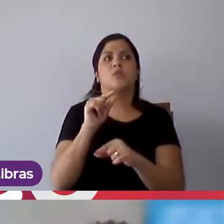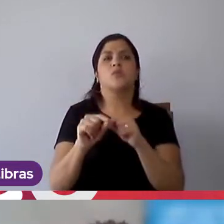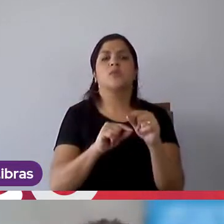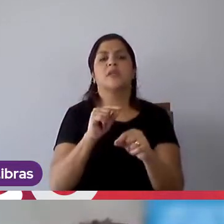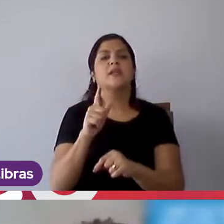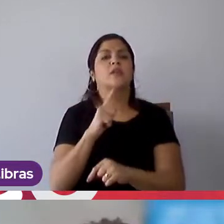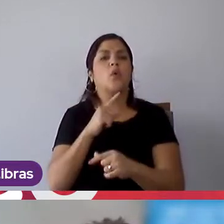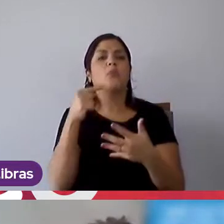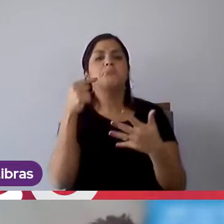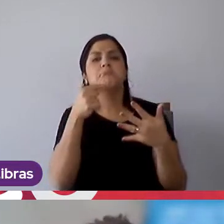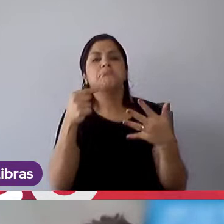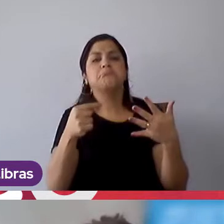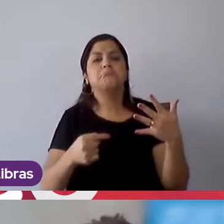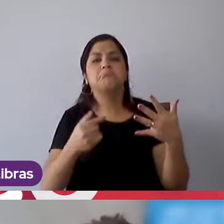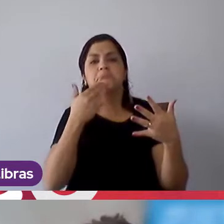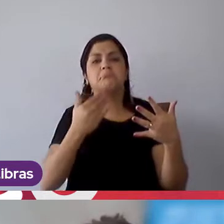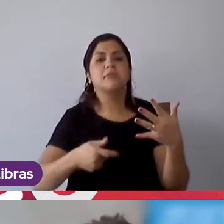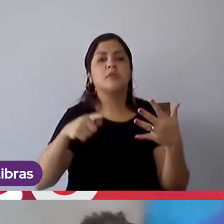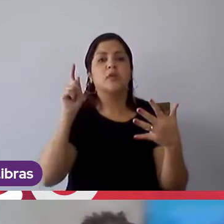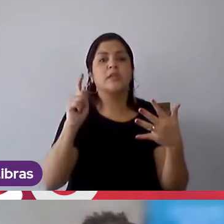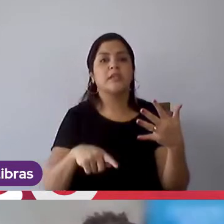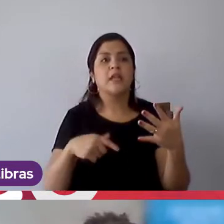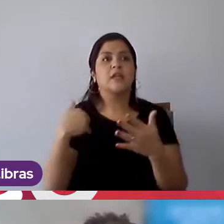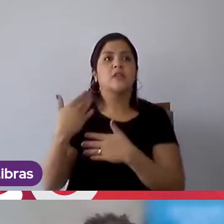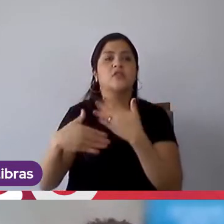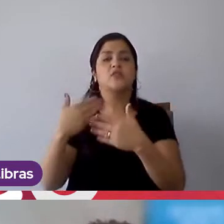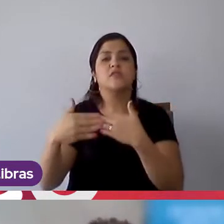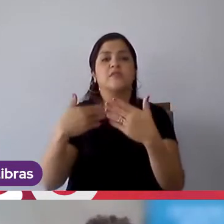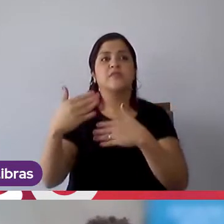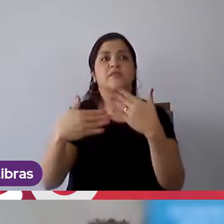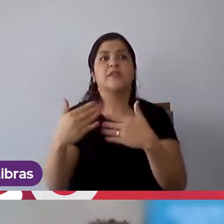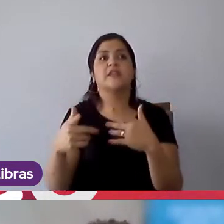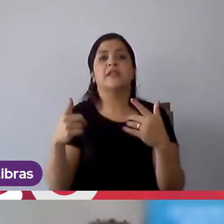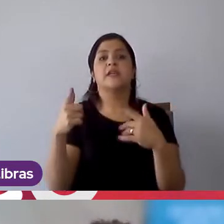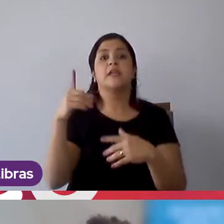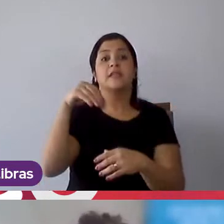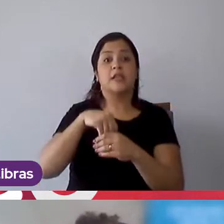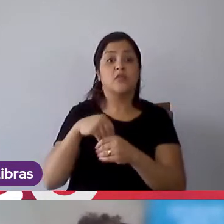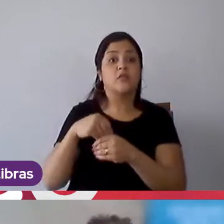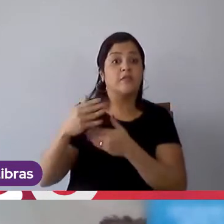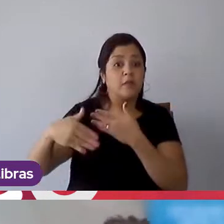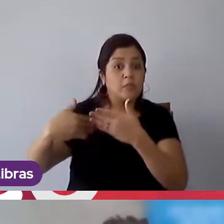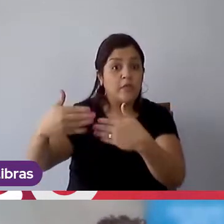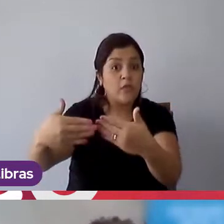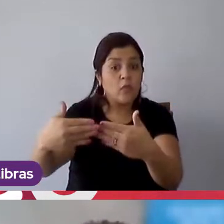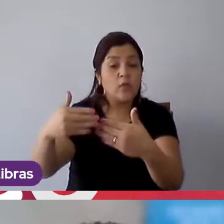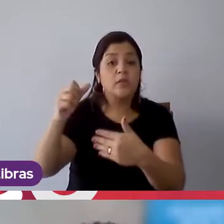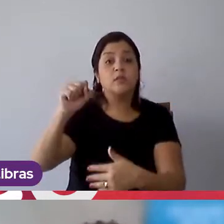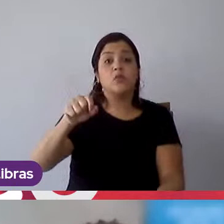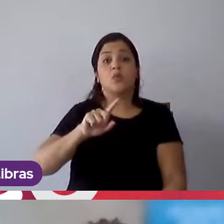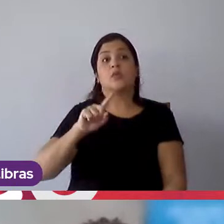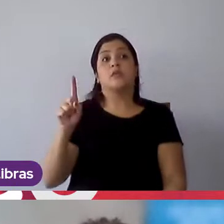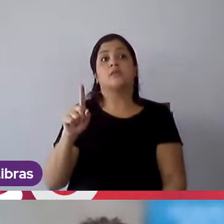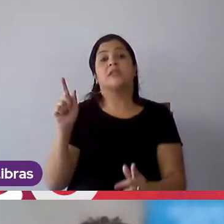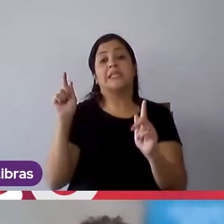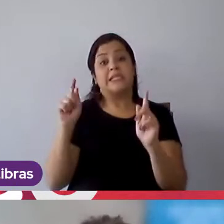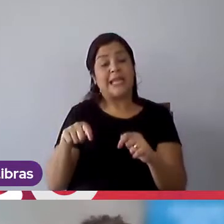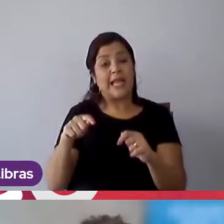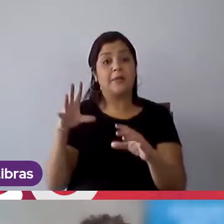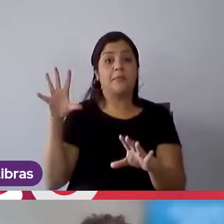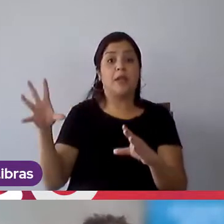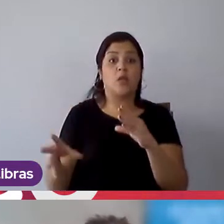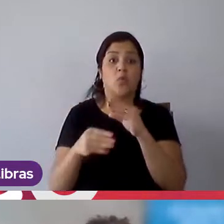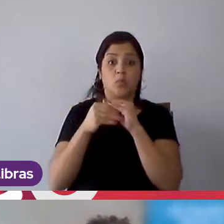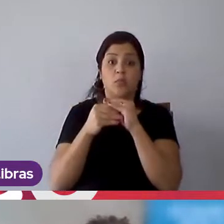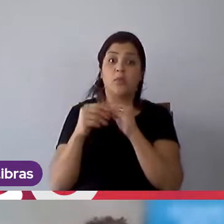quais pontos podemos melhorar, desenvolver dentro daquela atividade, se vamos prosseguir com ela ou não, se podemos incluir alguma outra atividade que